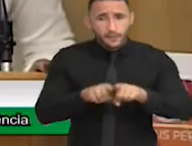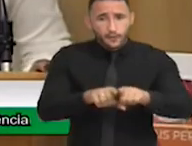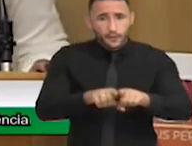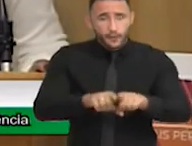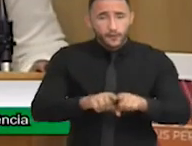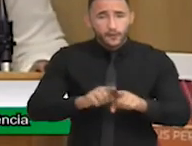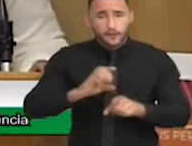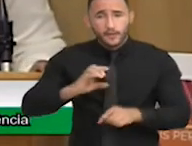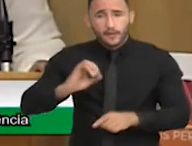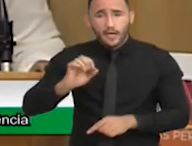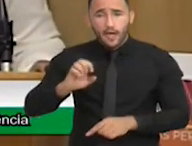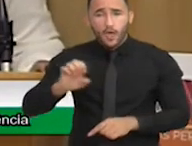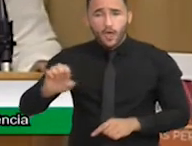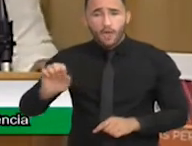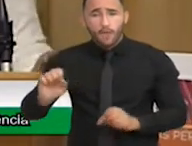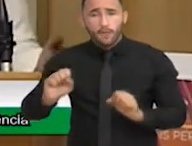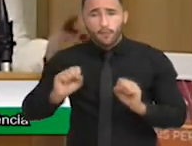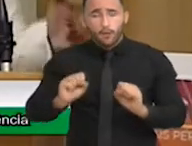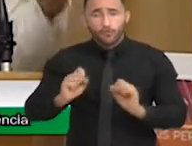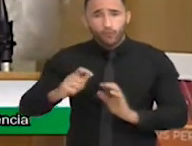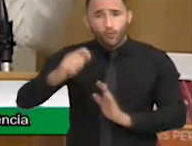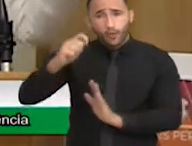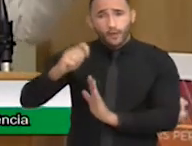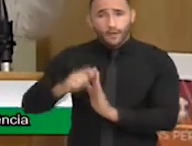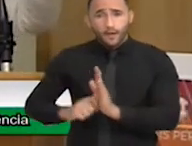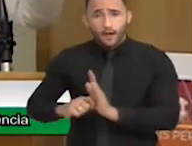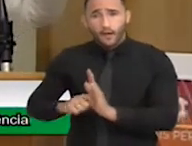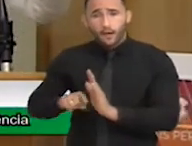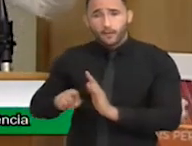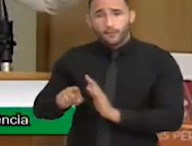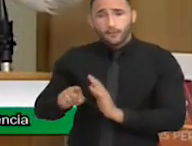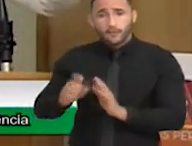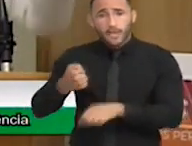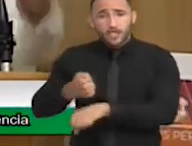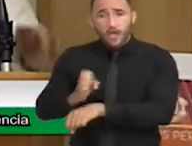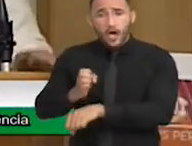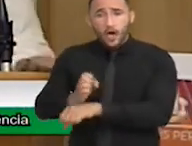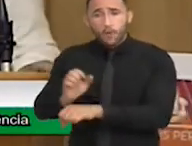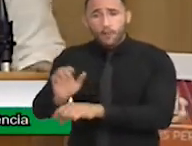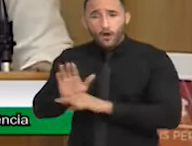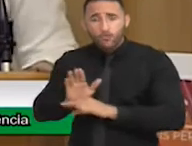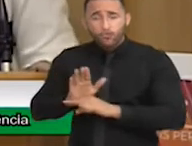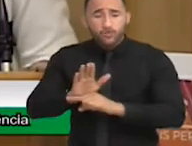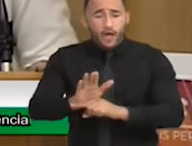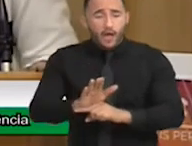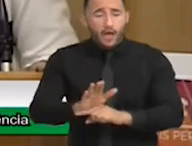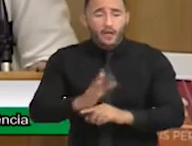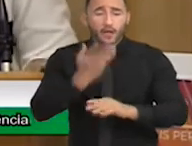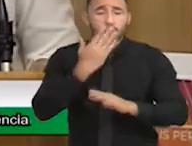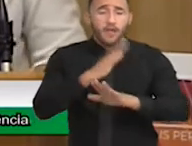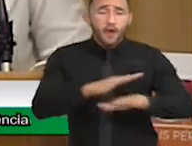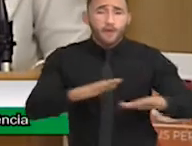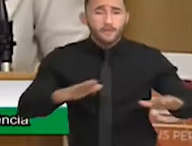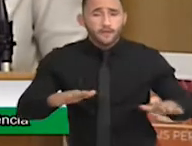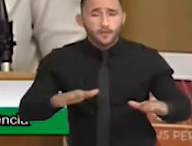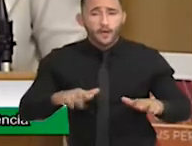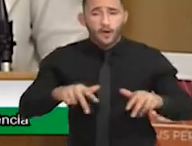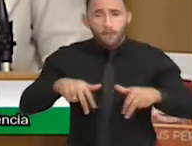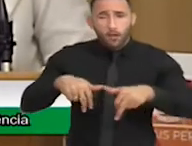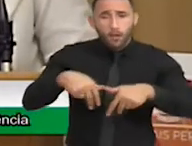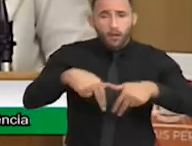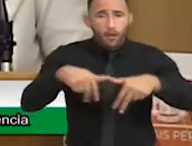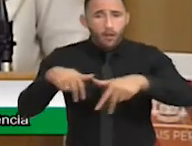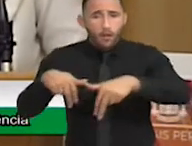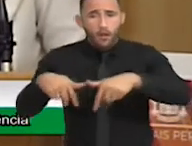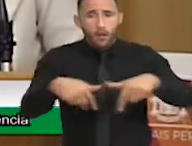são contratadas para poder ajudar na mobilidade. Aqui, o estagiário